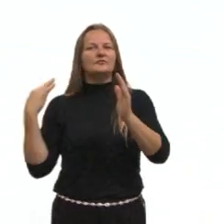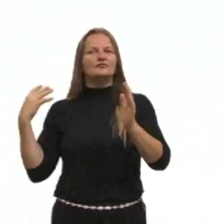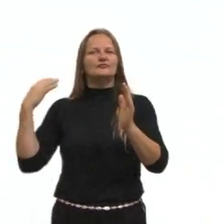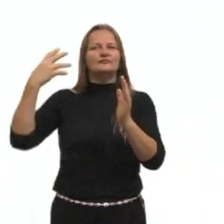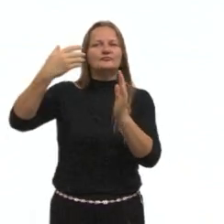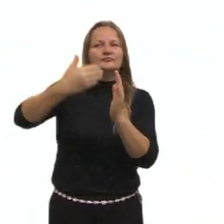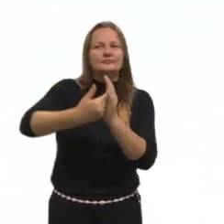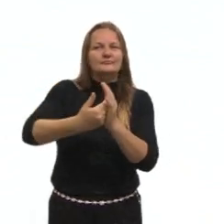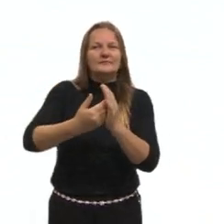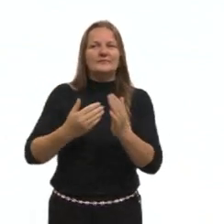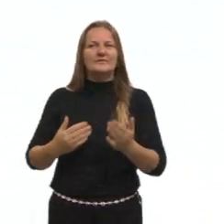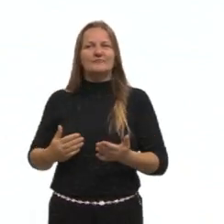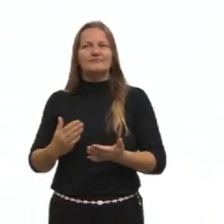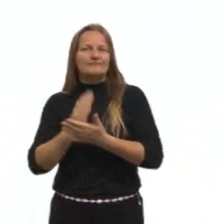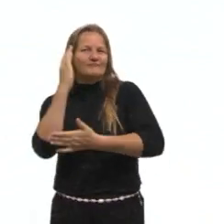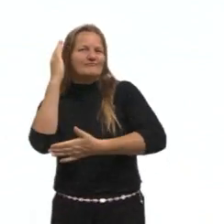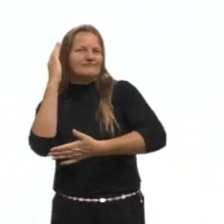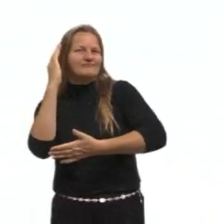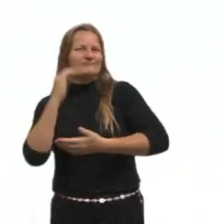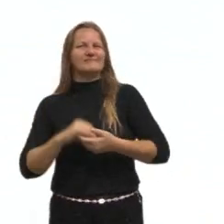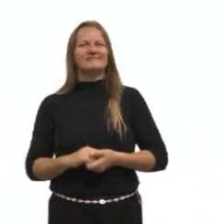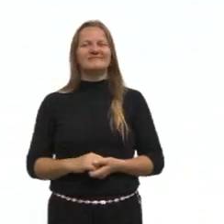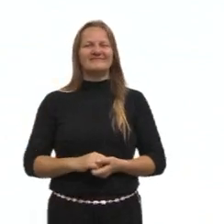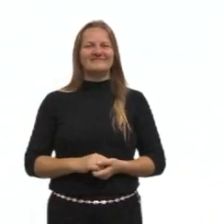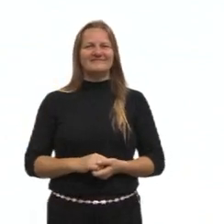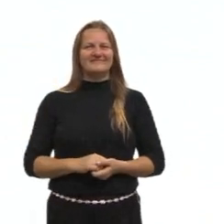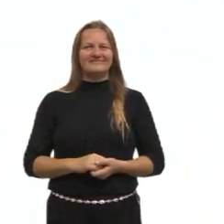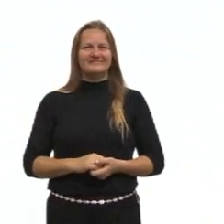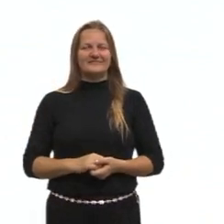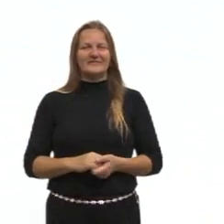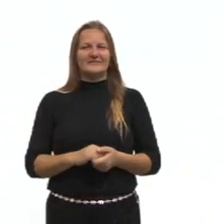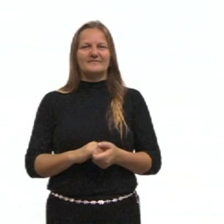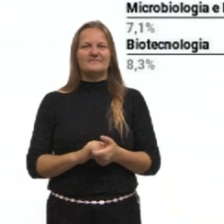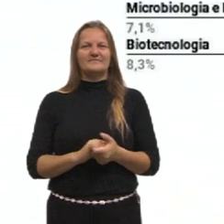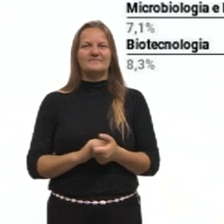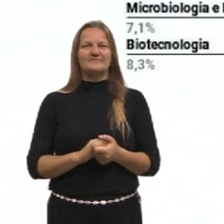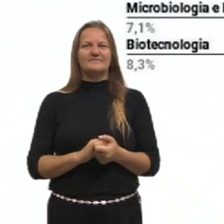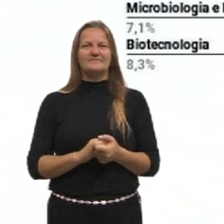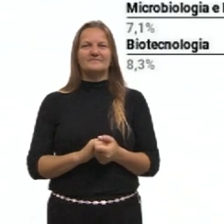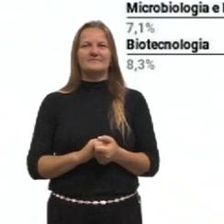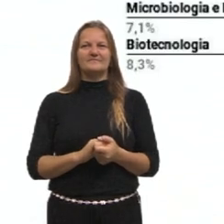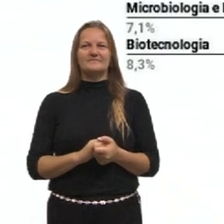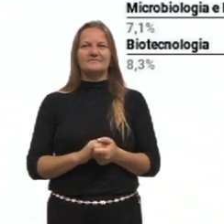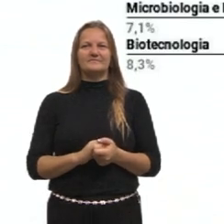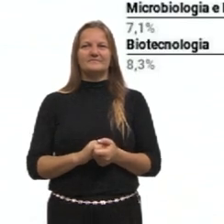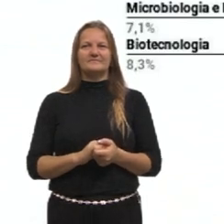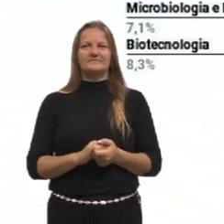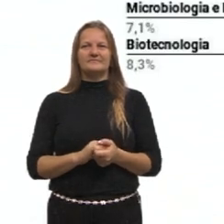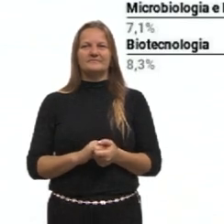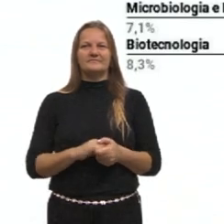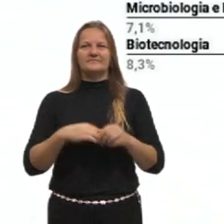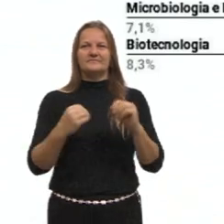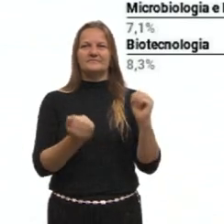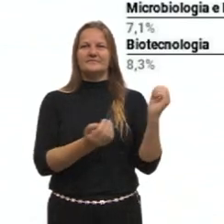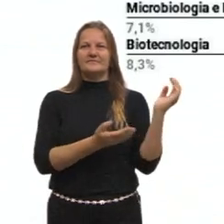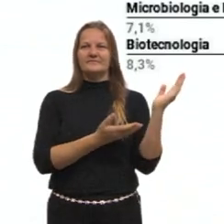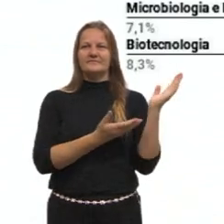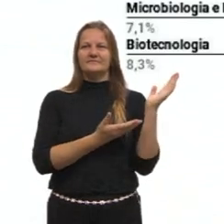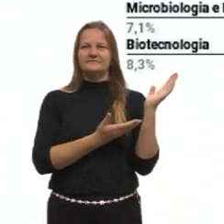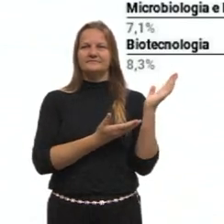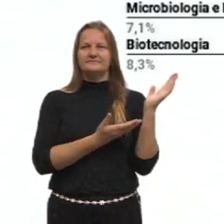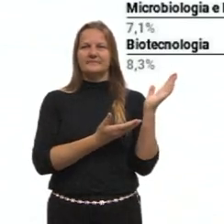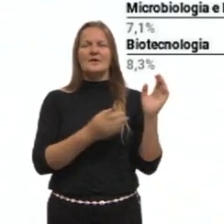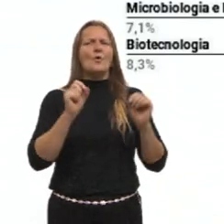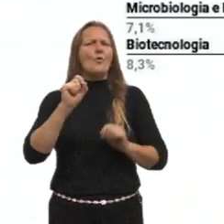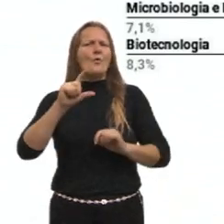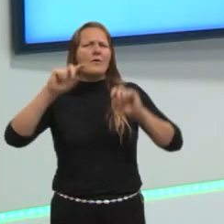bora. Bora passar, partiu passar e tudo isso aí. Bom, então, quais os temas que